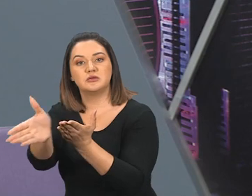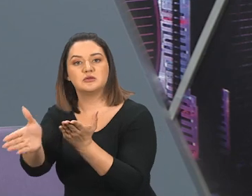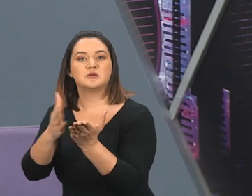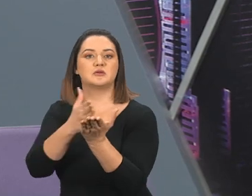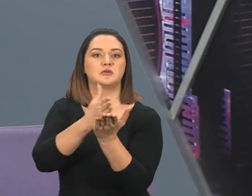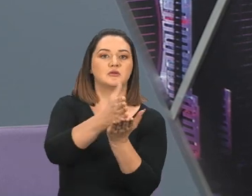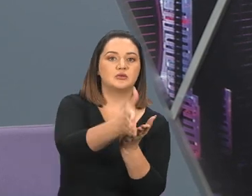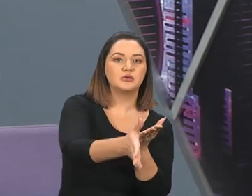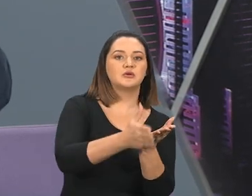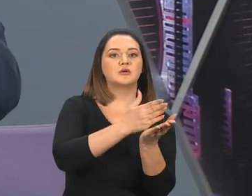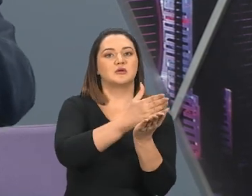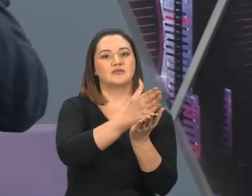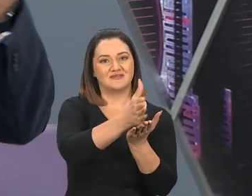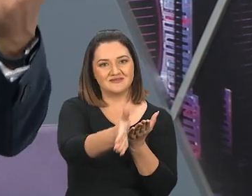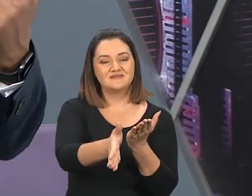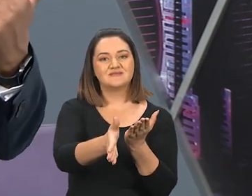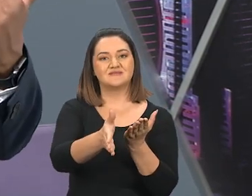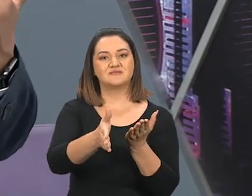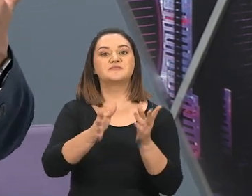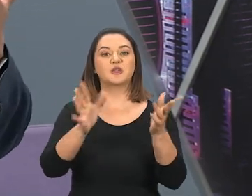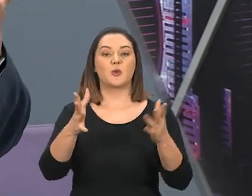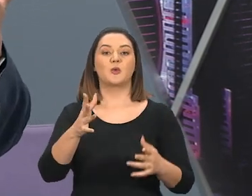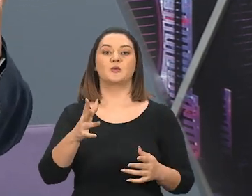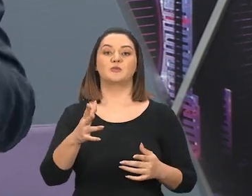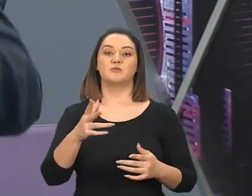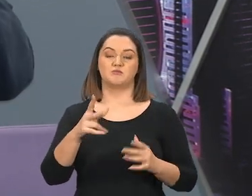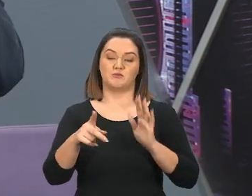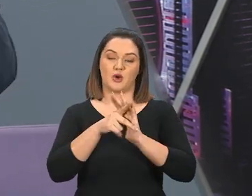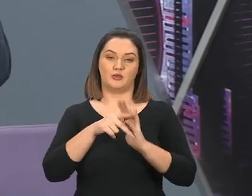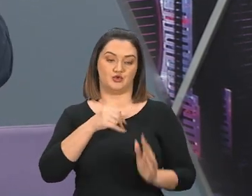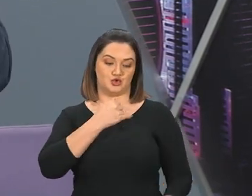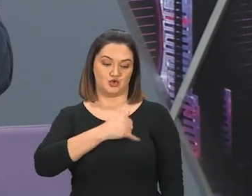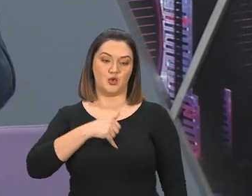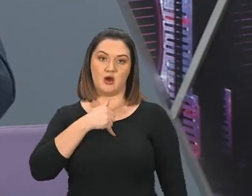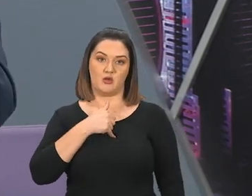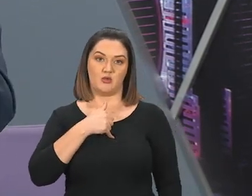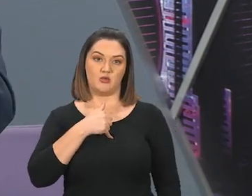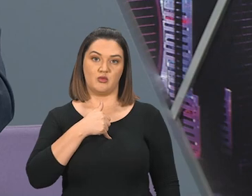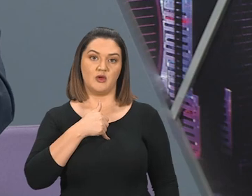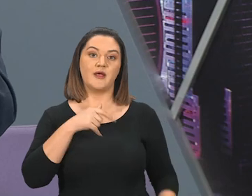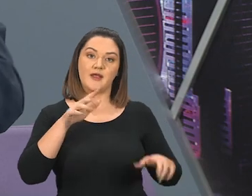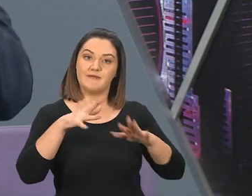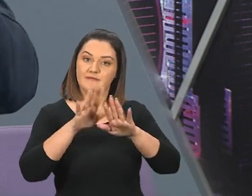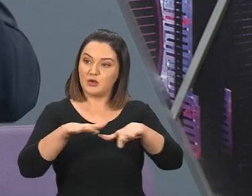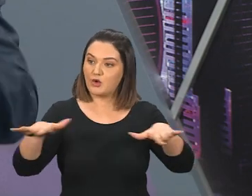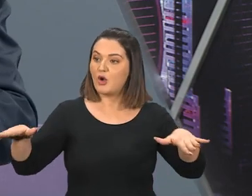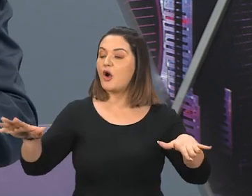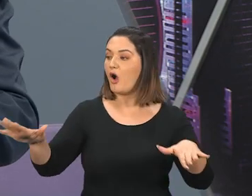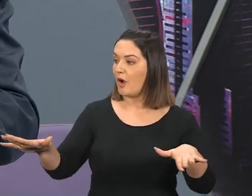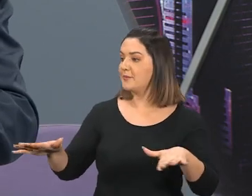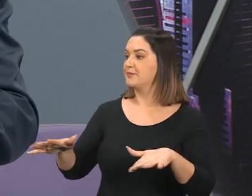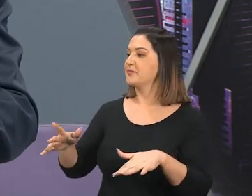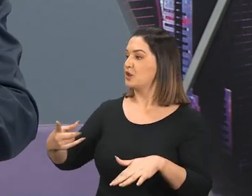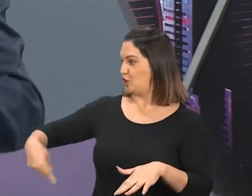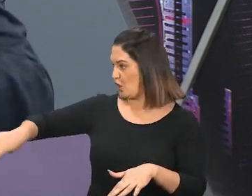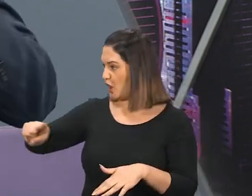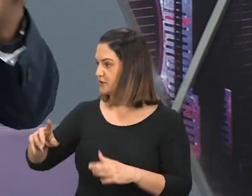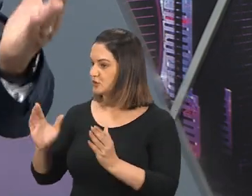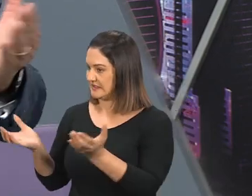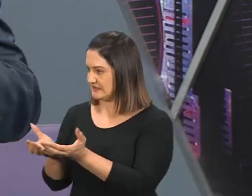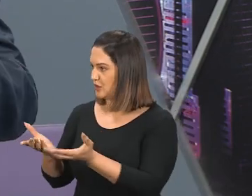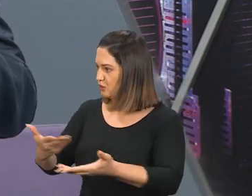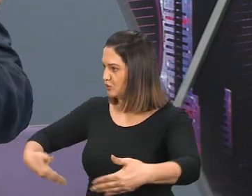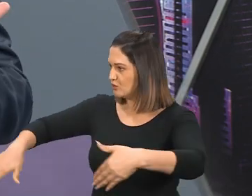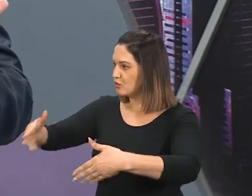Apocalipse. É o mesmo que escreveu o Evangelho. Então, ele fala assim, Que os anticristos saíram do